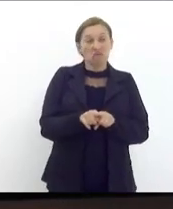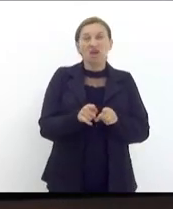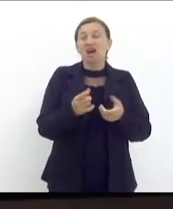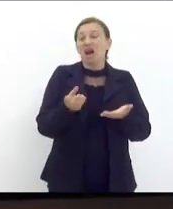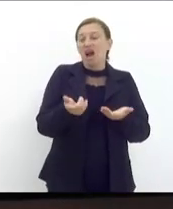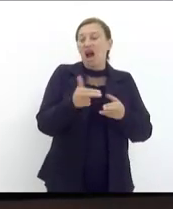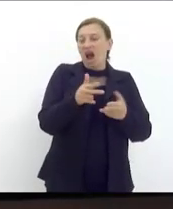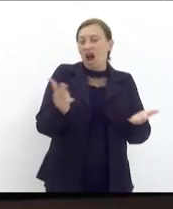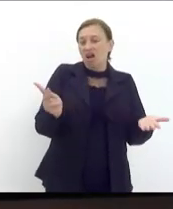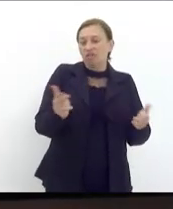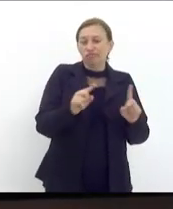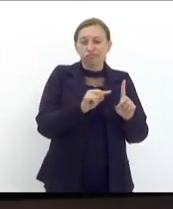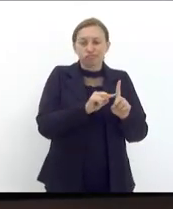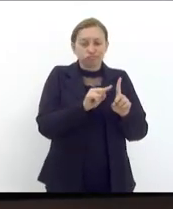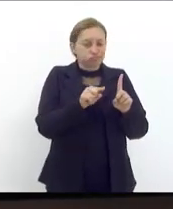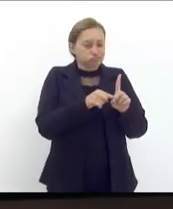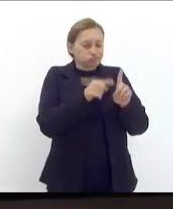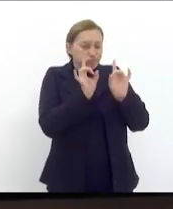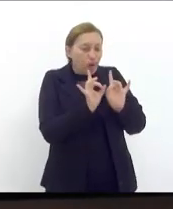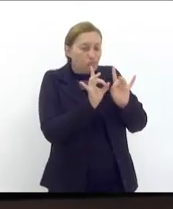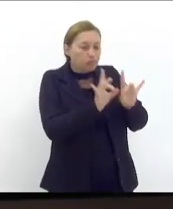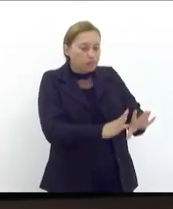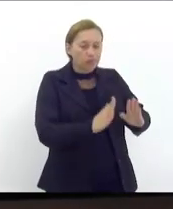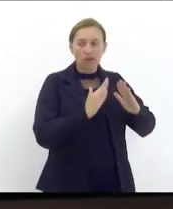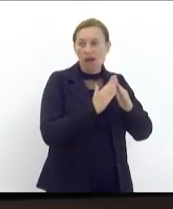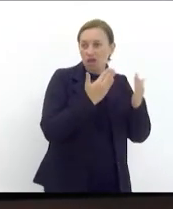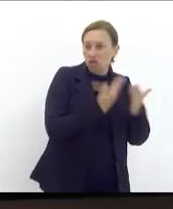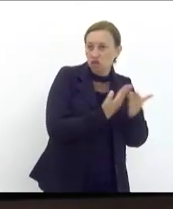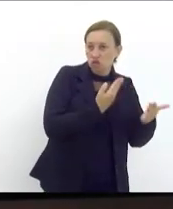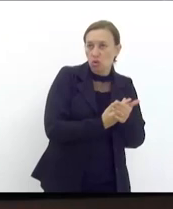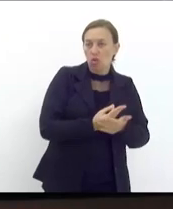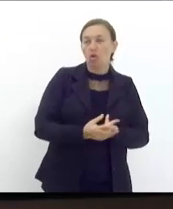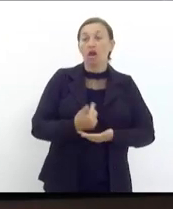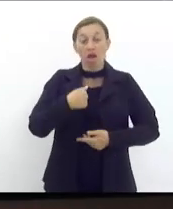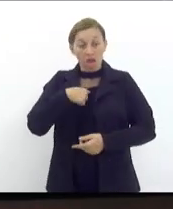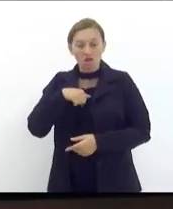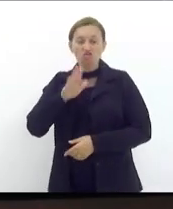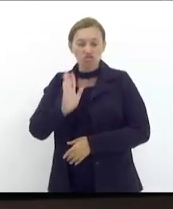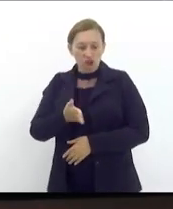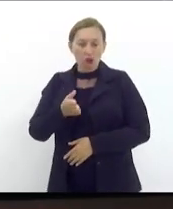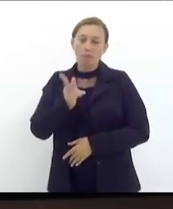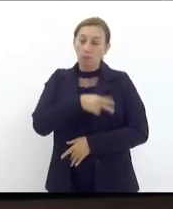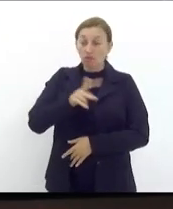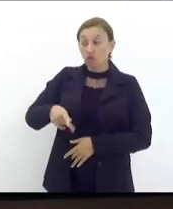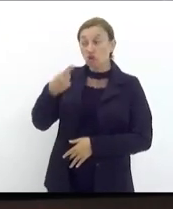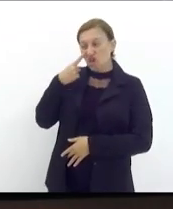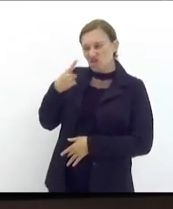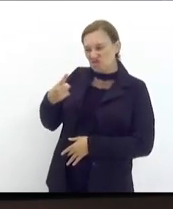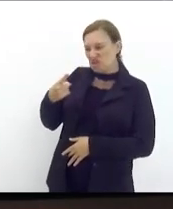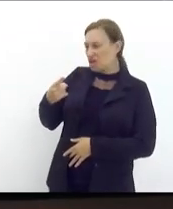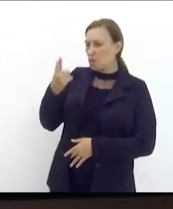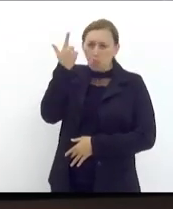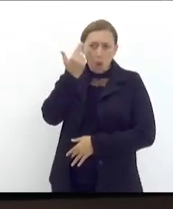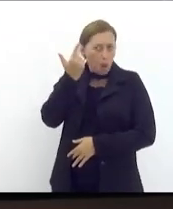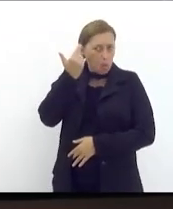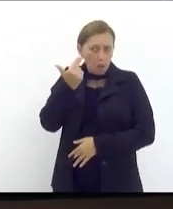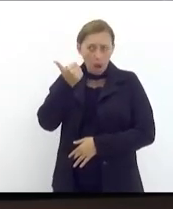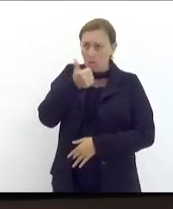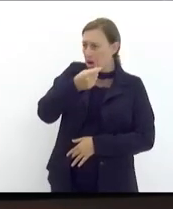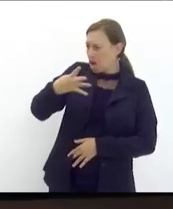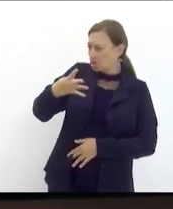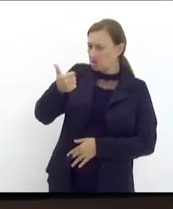rede estadual aqui no Rio de Janeiro, tinha duas matrículas no Estado e era muito comum meninas de 14, 15 anos